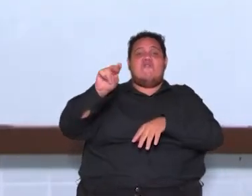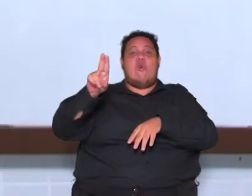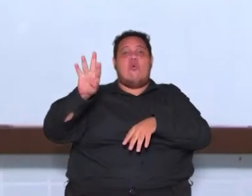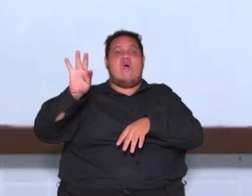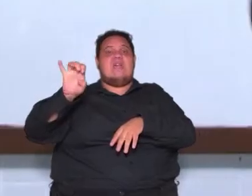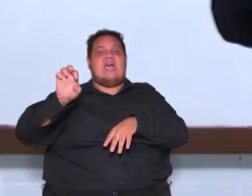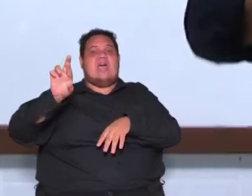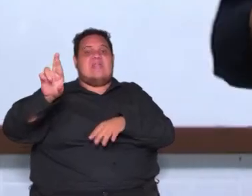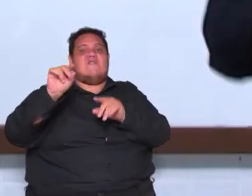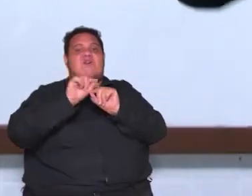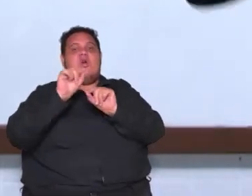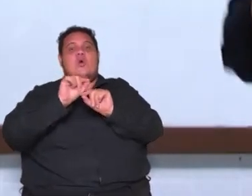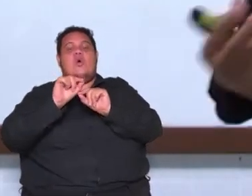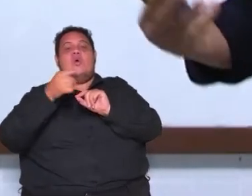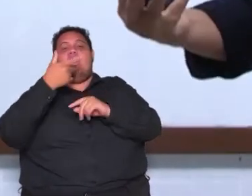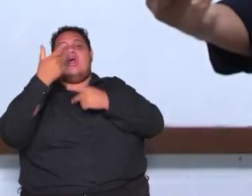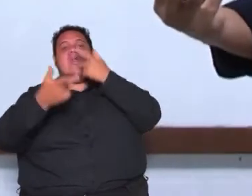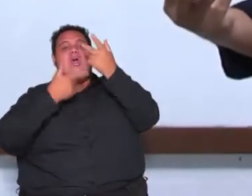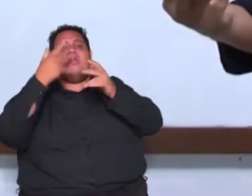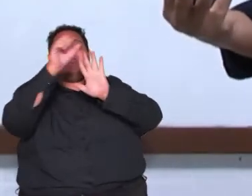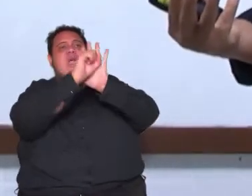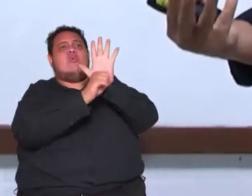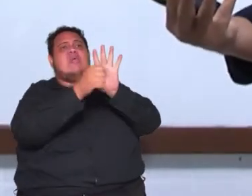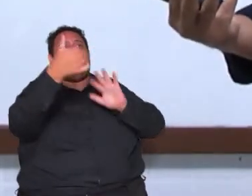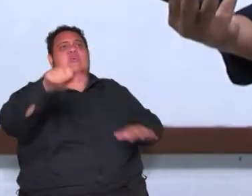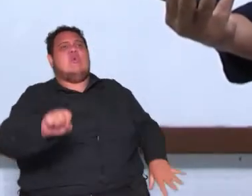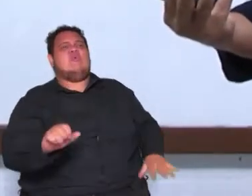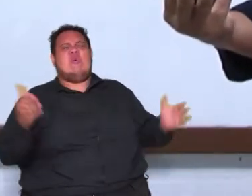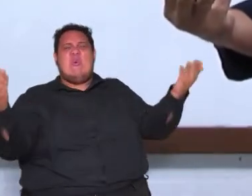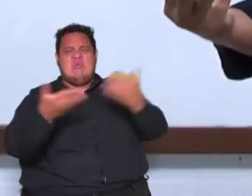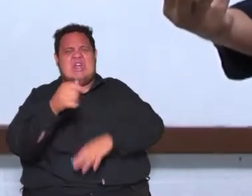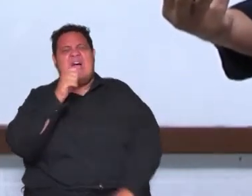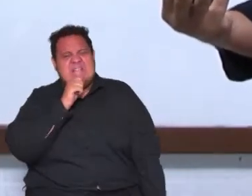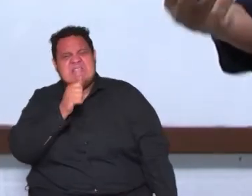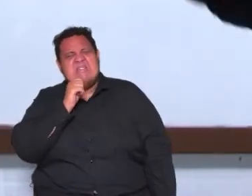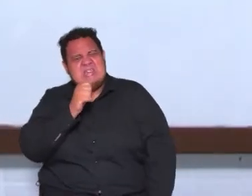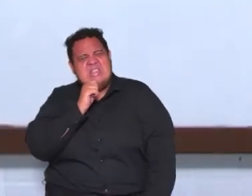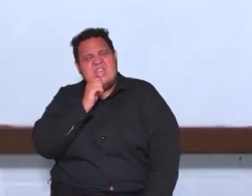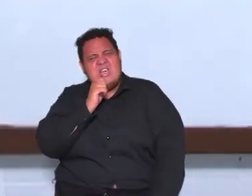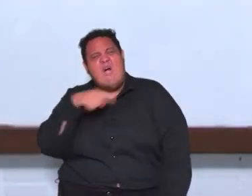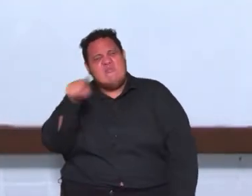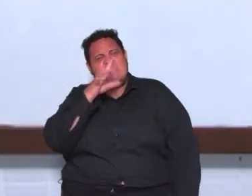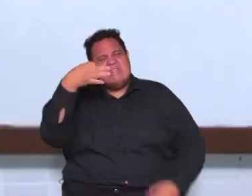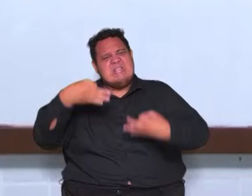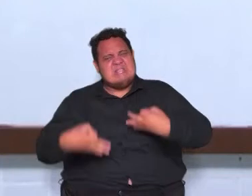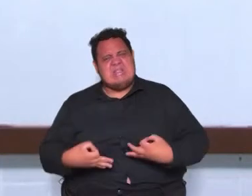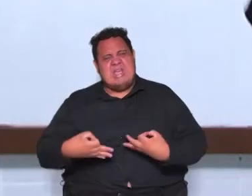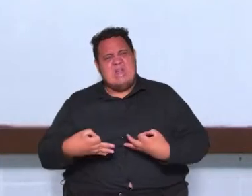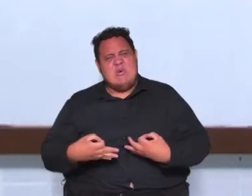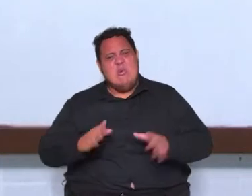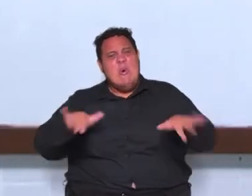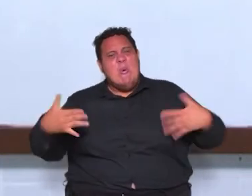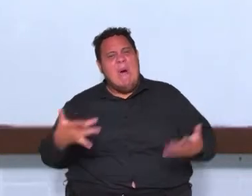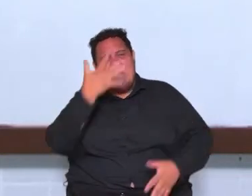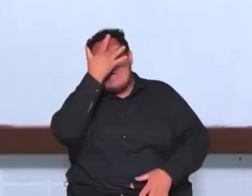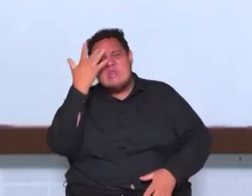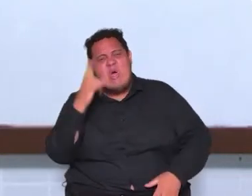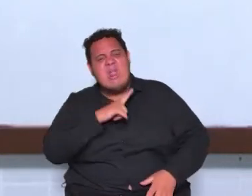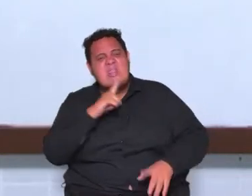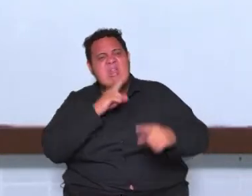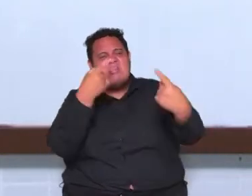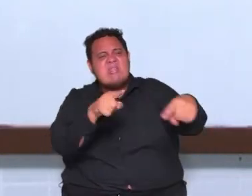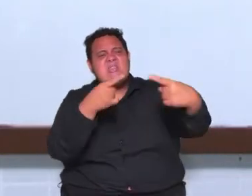XVIII e hoje ainda estamos patinando nisso quando as pessoas colocam suas posições as pessoas são